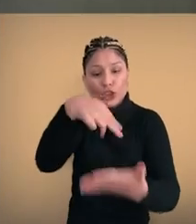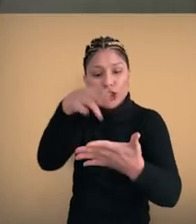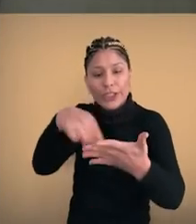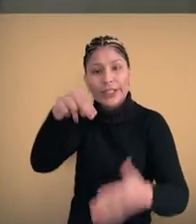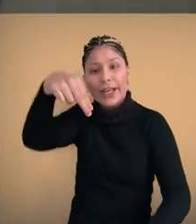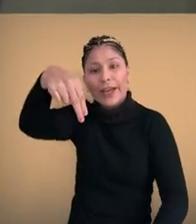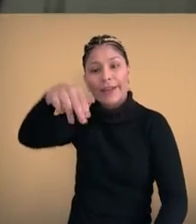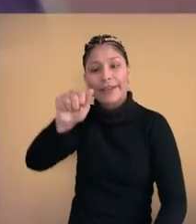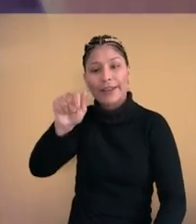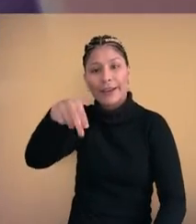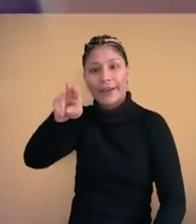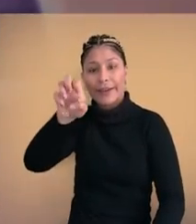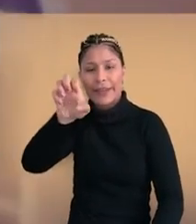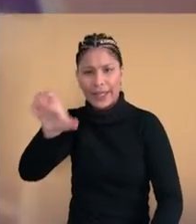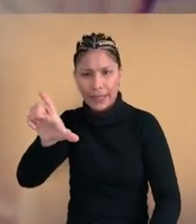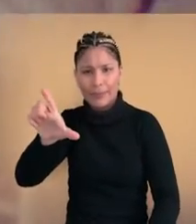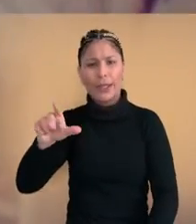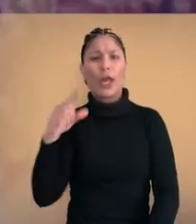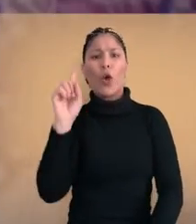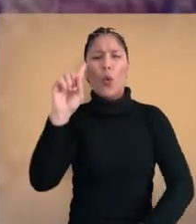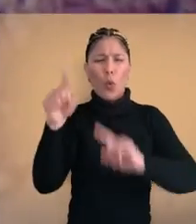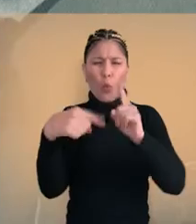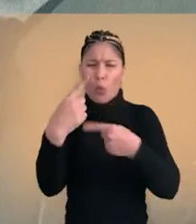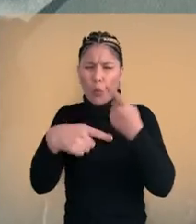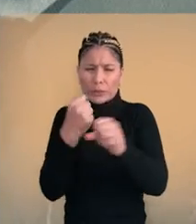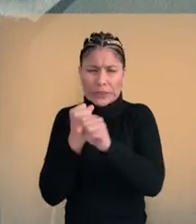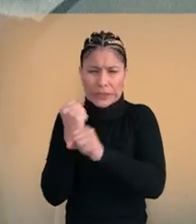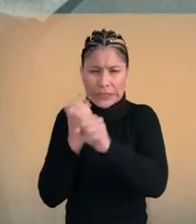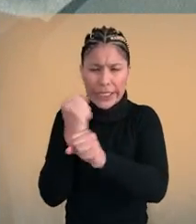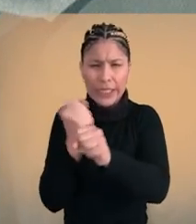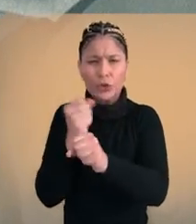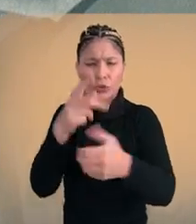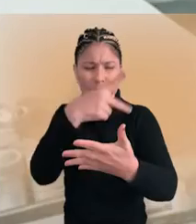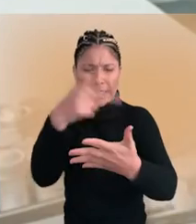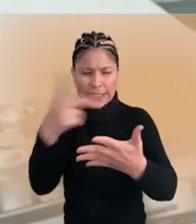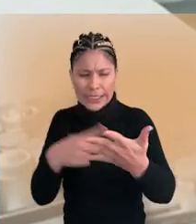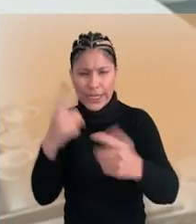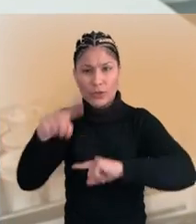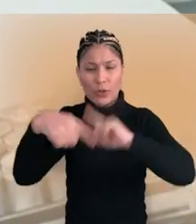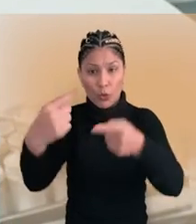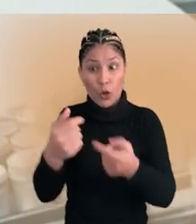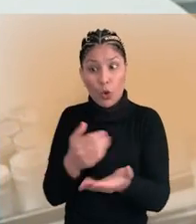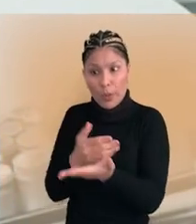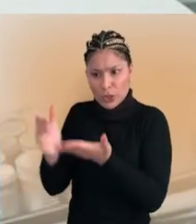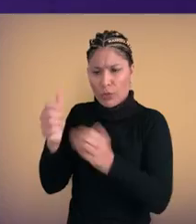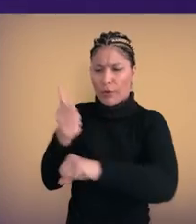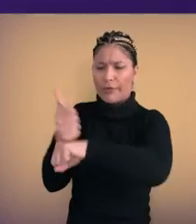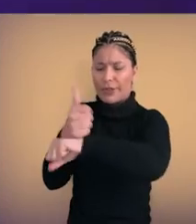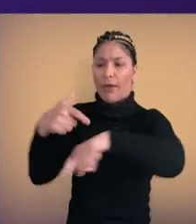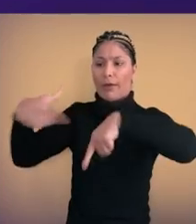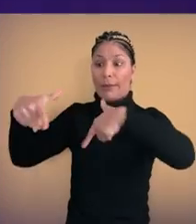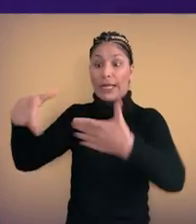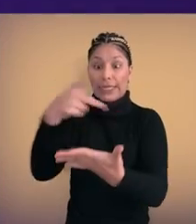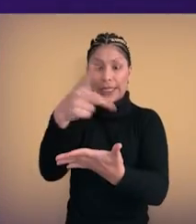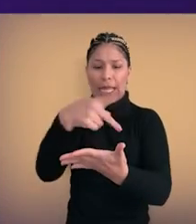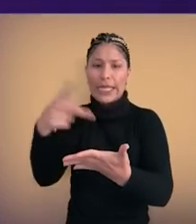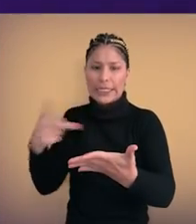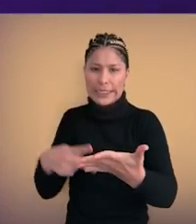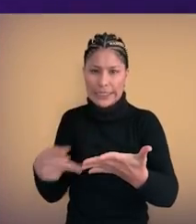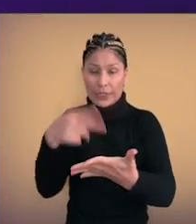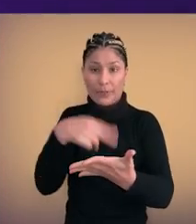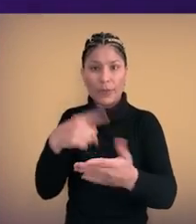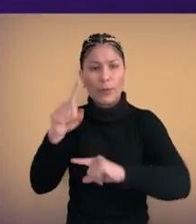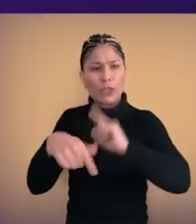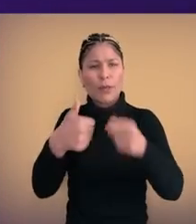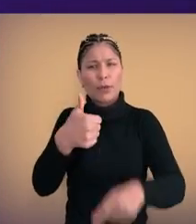Alguns anos e muitos desenhos depois, Joel começou a trabalhar como desenhista e, partir